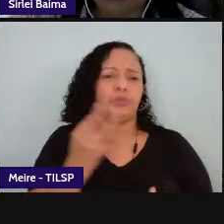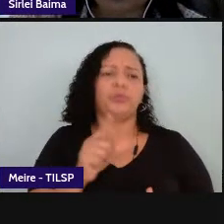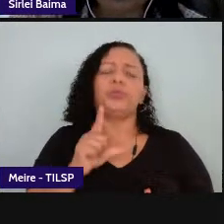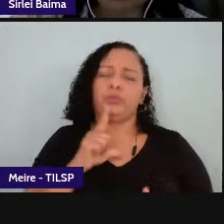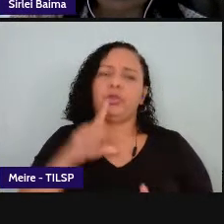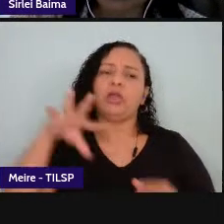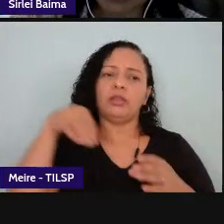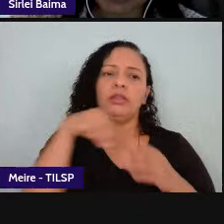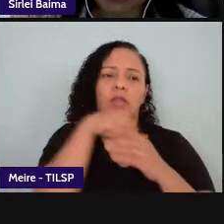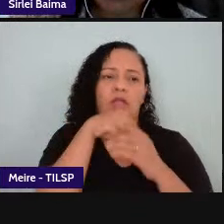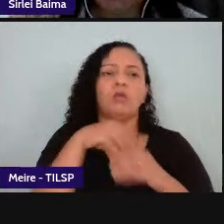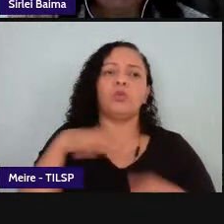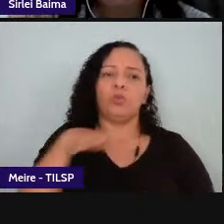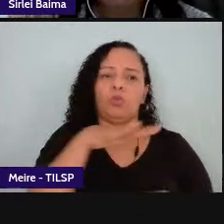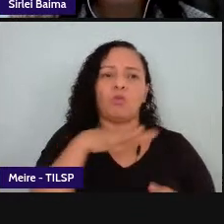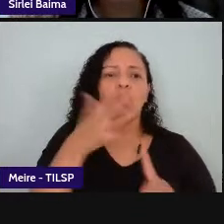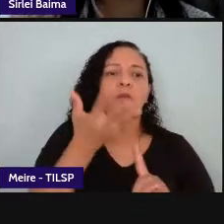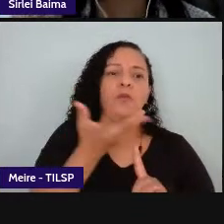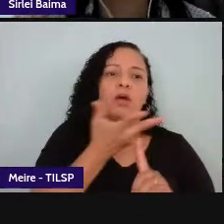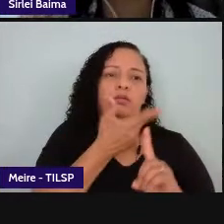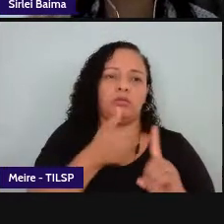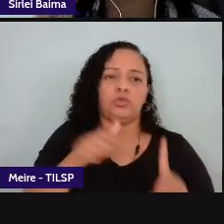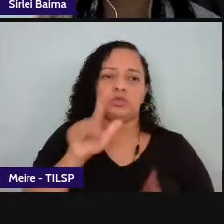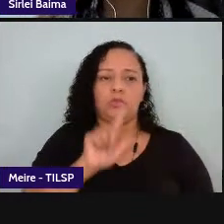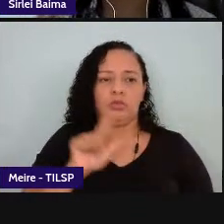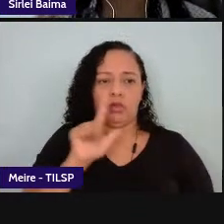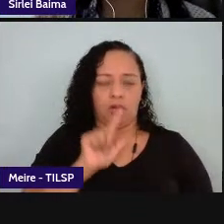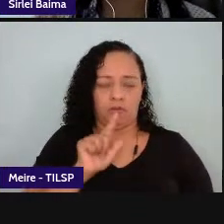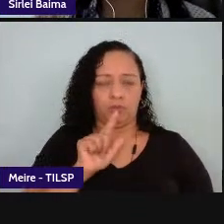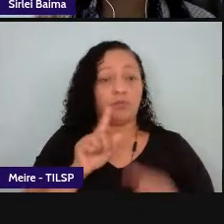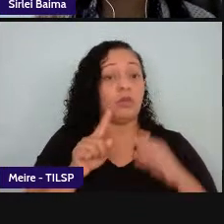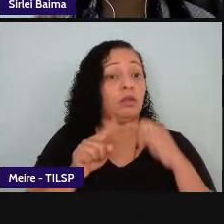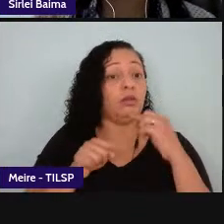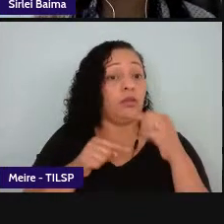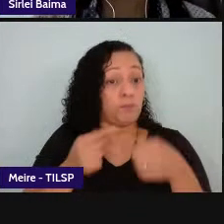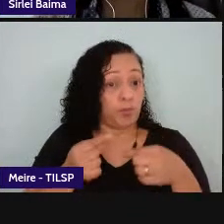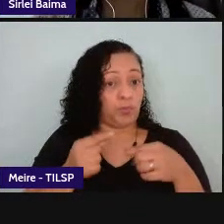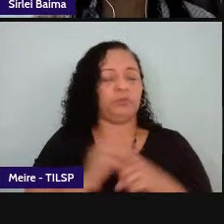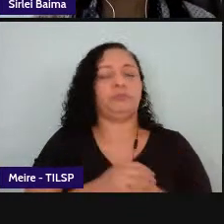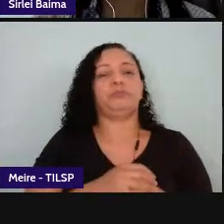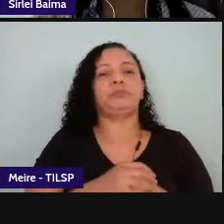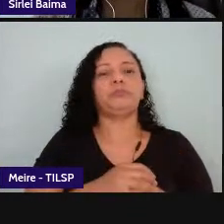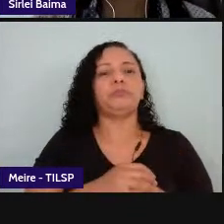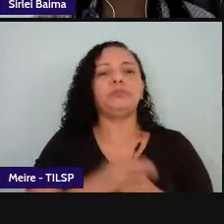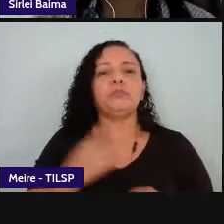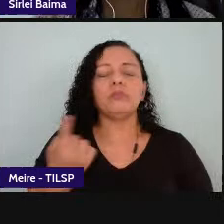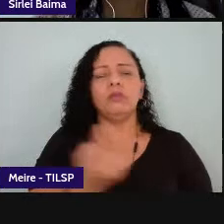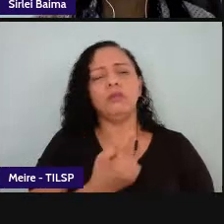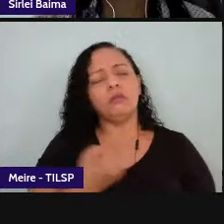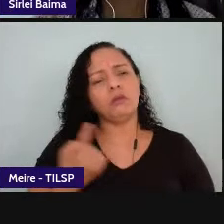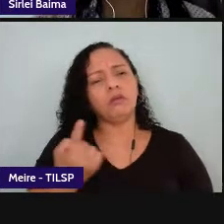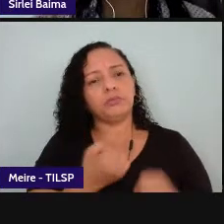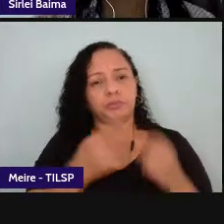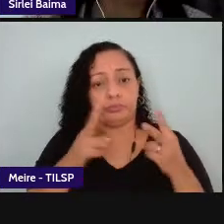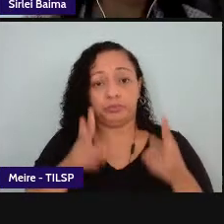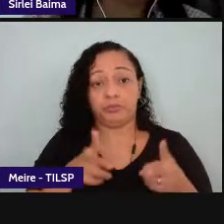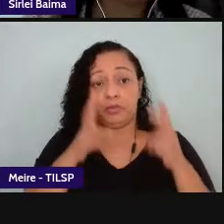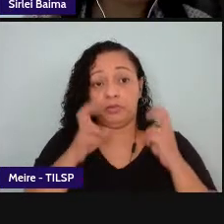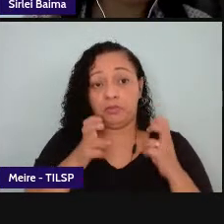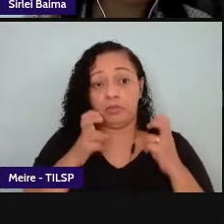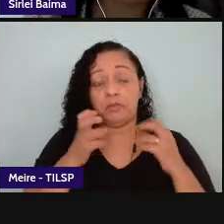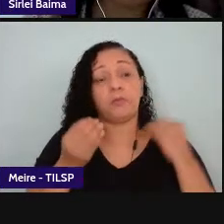literário na sequência a gente passa a visualizar como é que